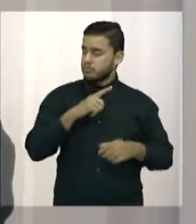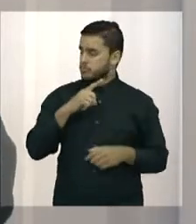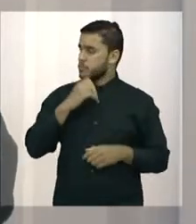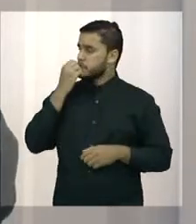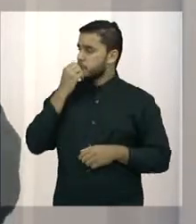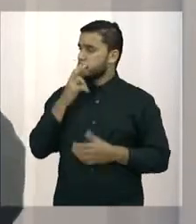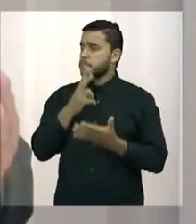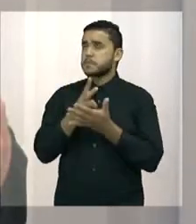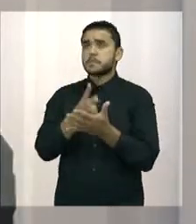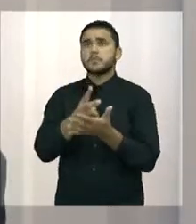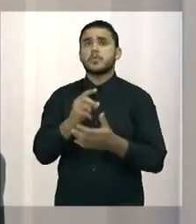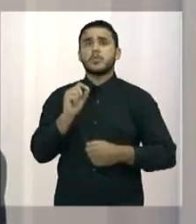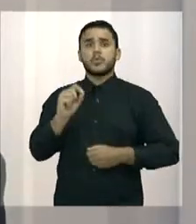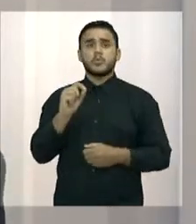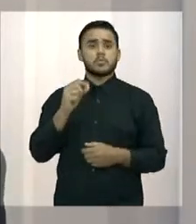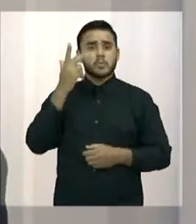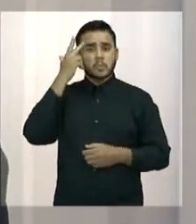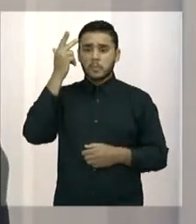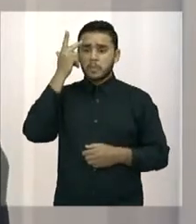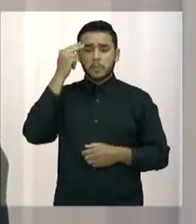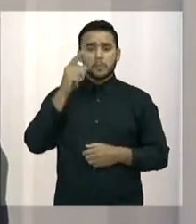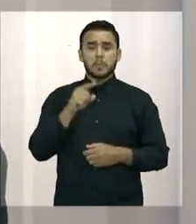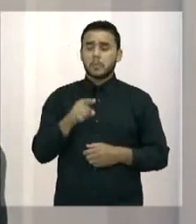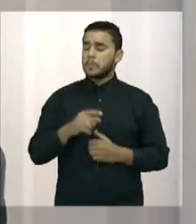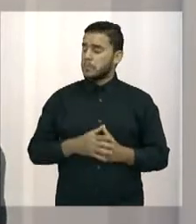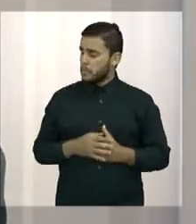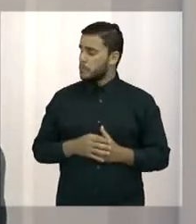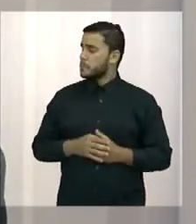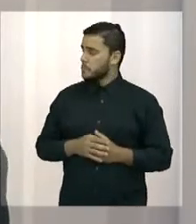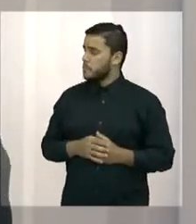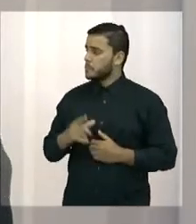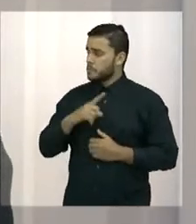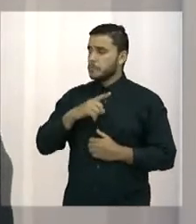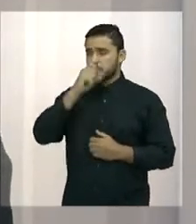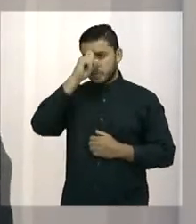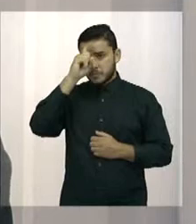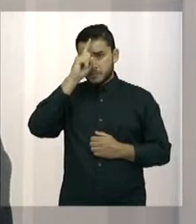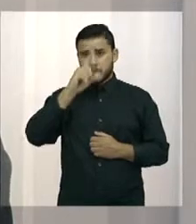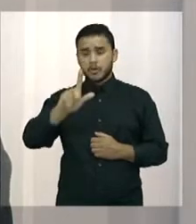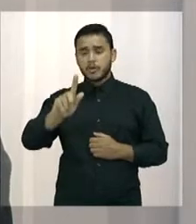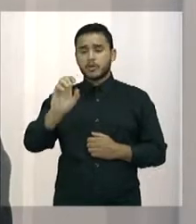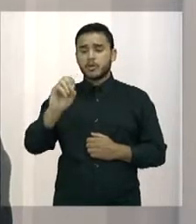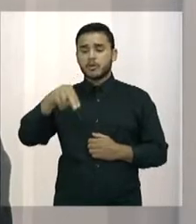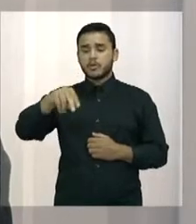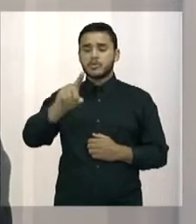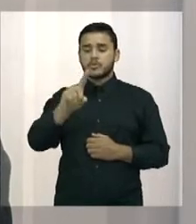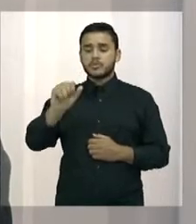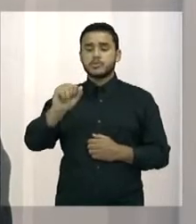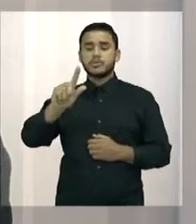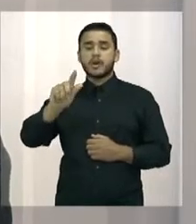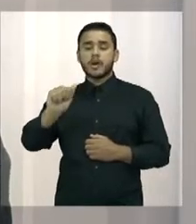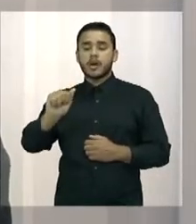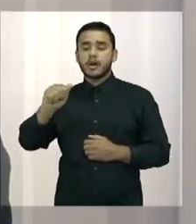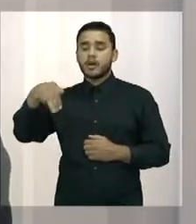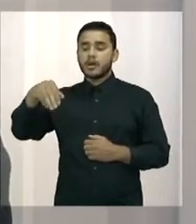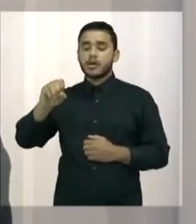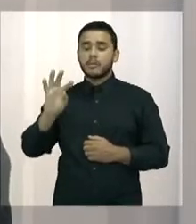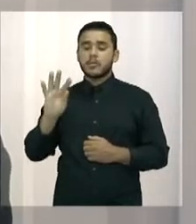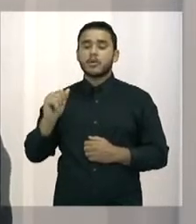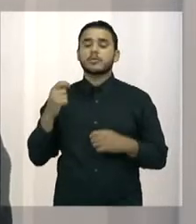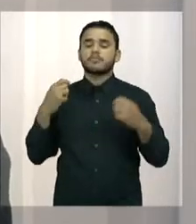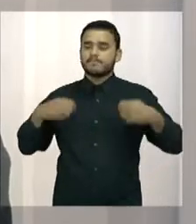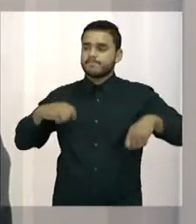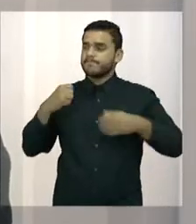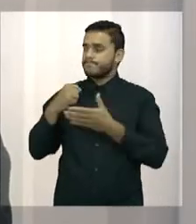funcionamento normal, regular. Temos o Hospital Gonzaga Mota, esse sim, esse carece de muita assistência do